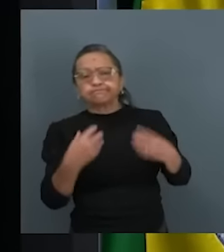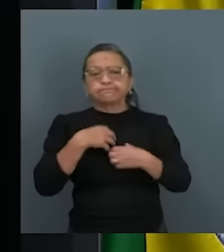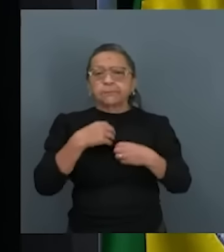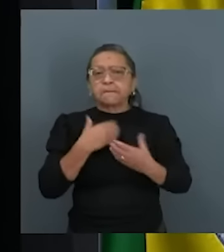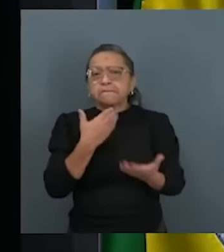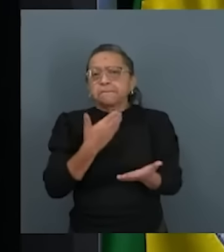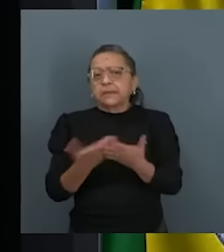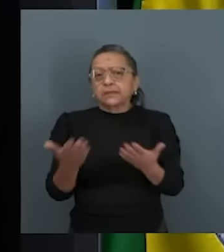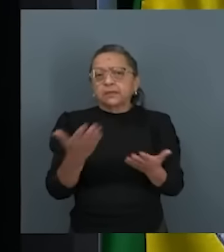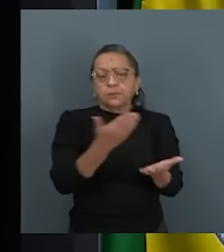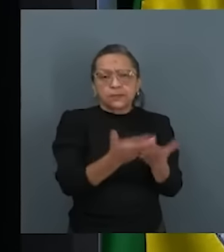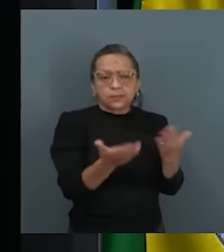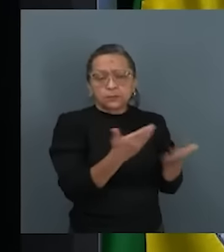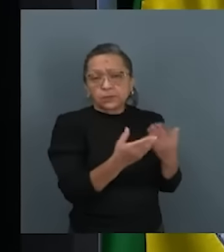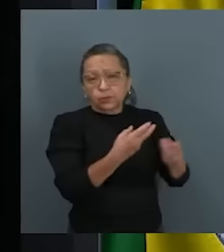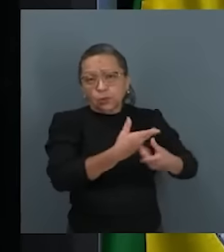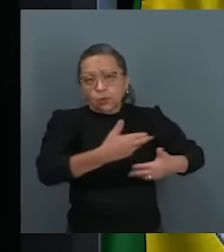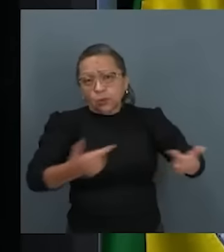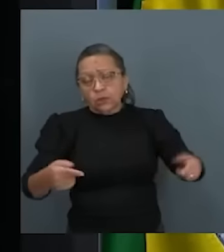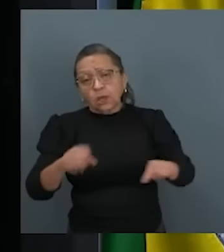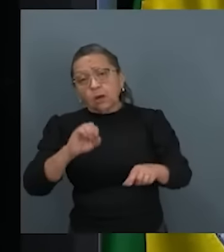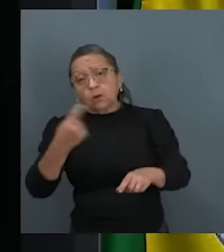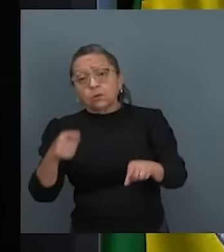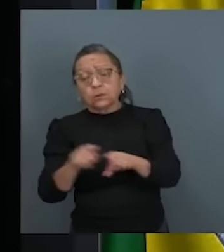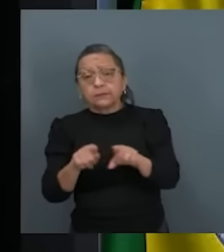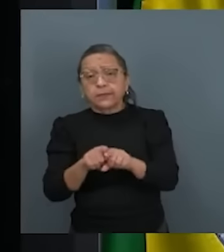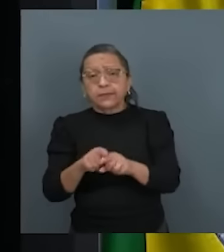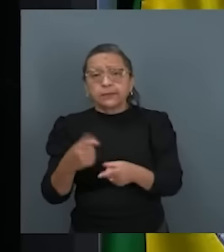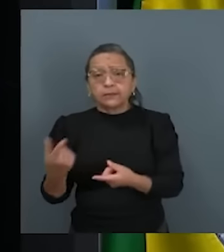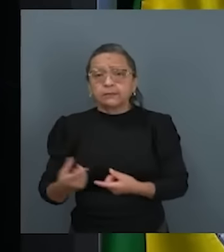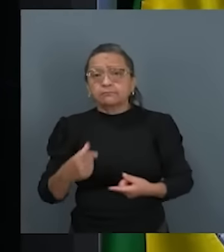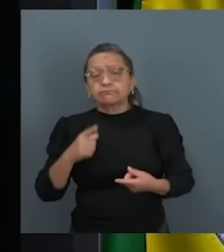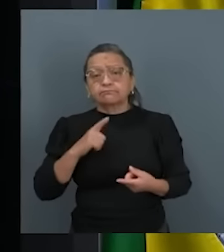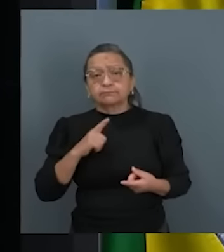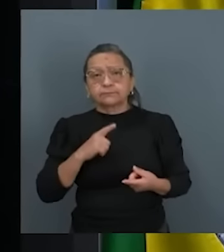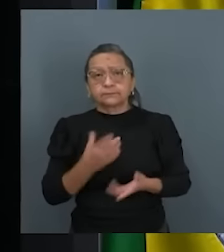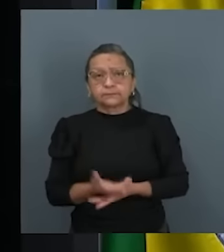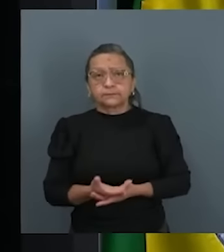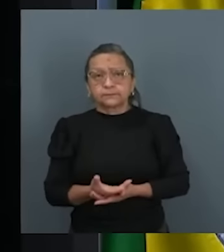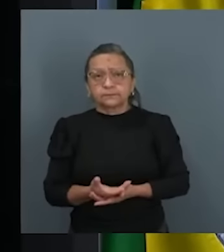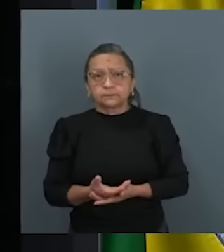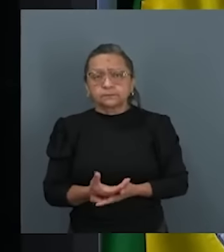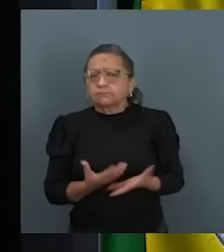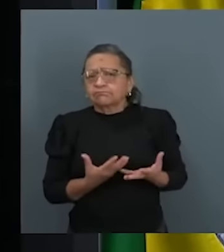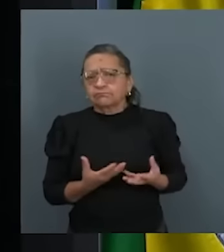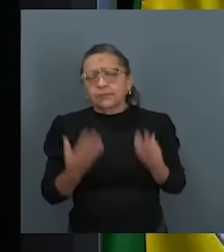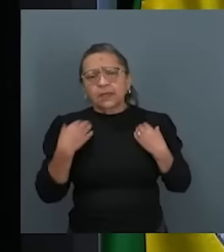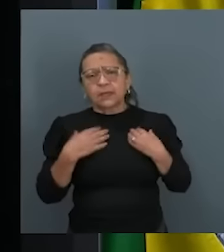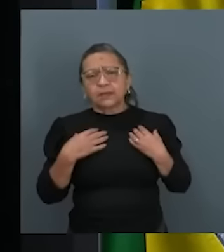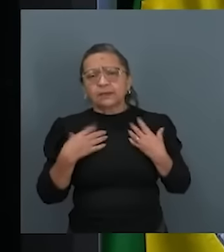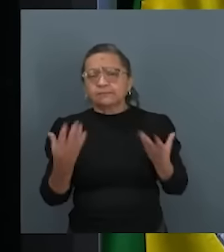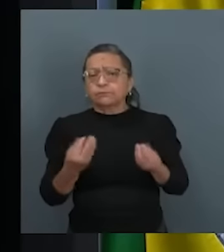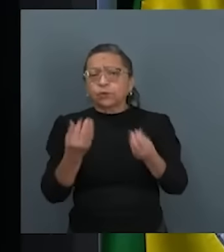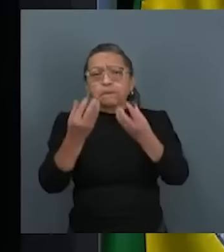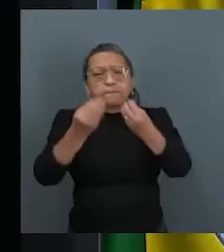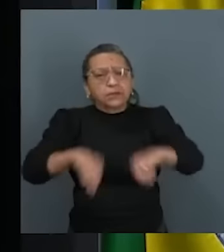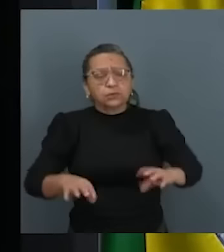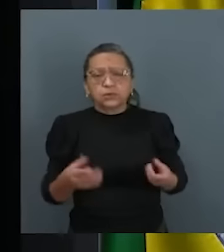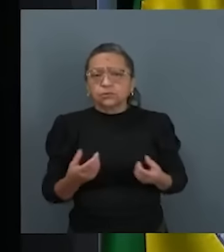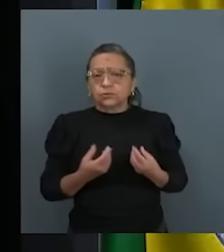perda, ou tiveram... Foram atingidos diretamente, não só